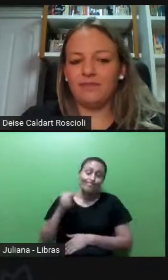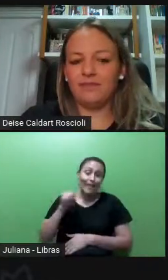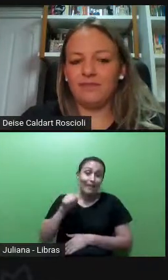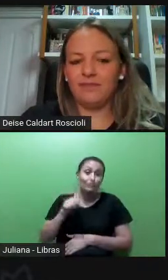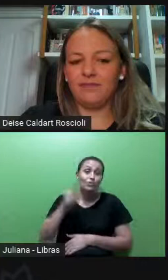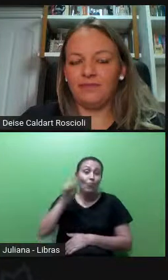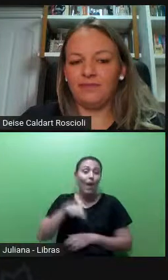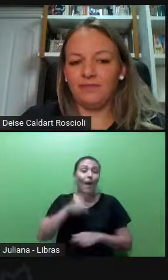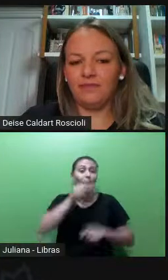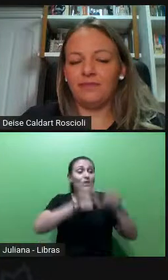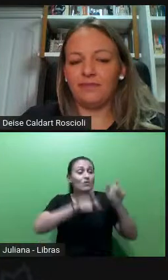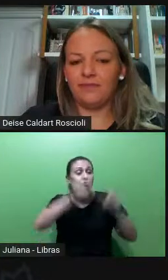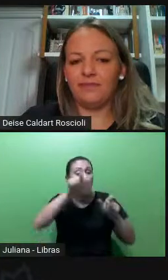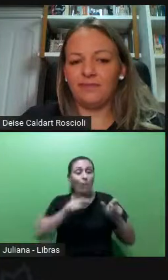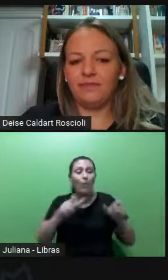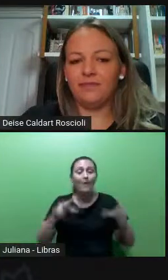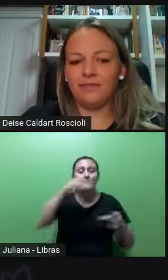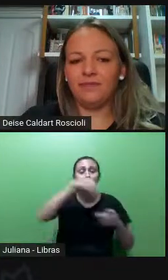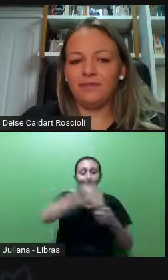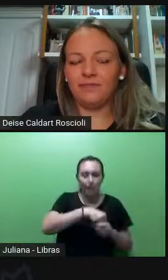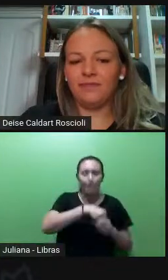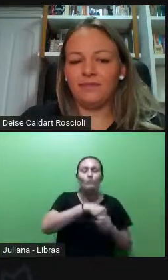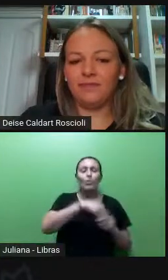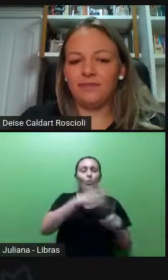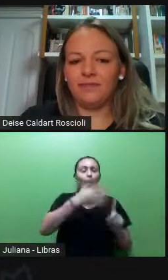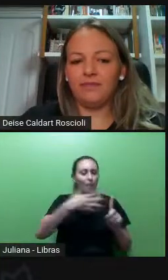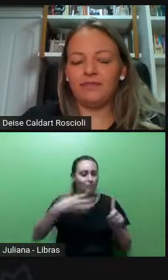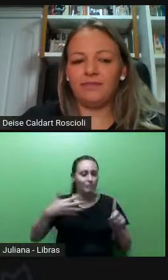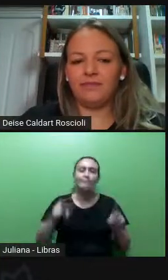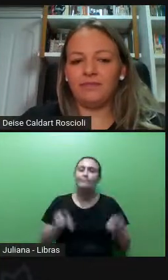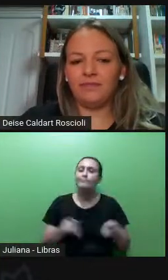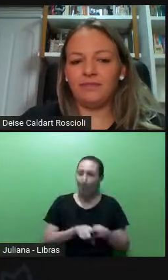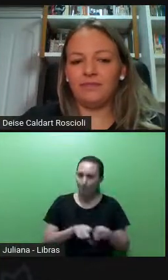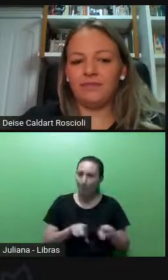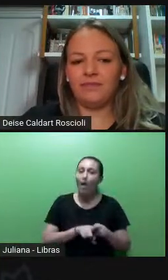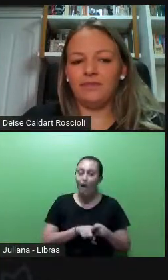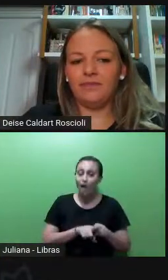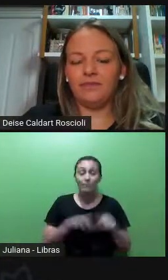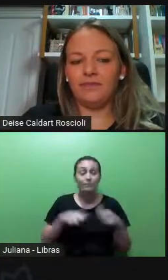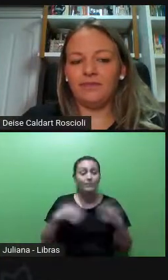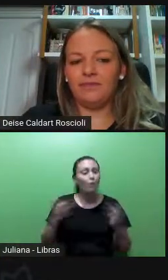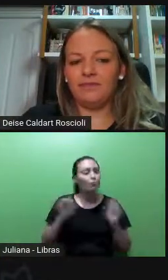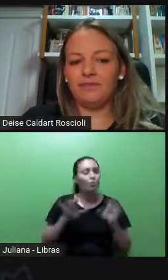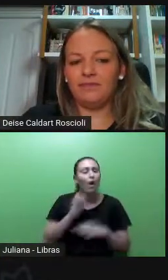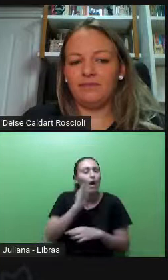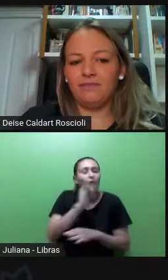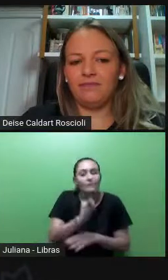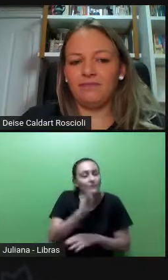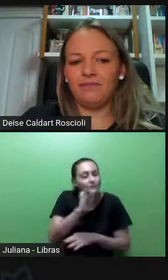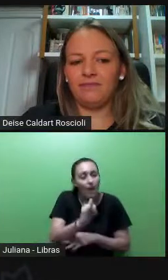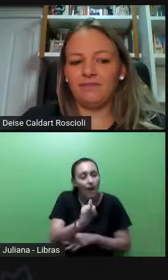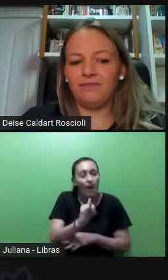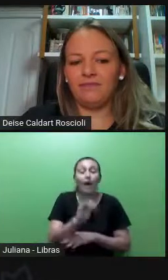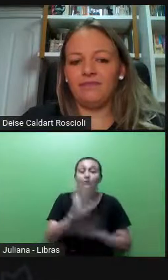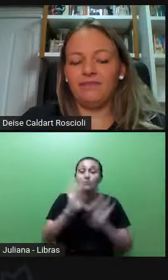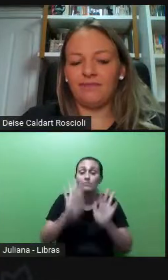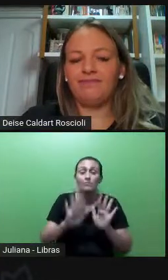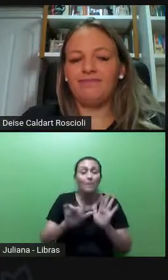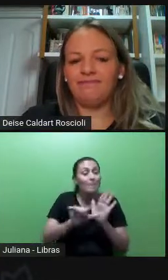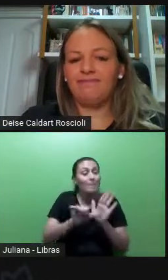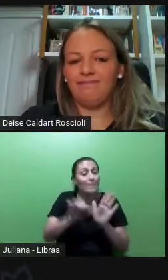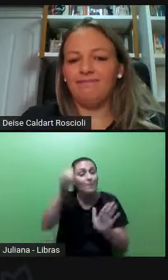LGBTQIA+, também. Então, primeiro, eu só queria te dizer isso, Oscar, a gente tem que se perdoar por